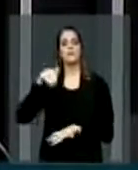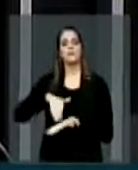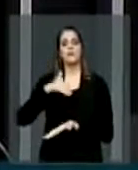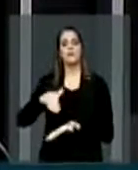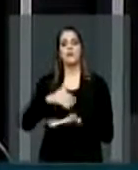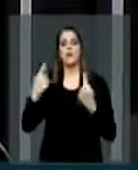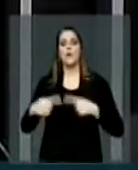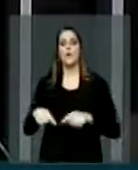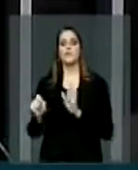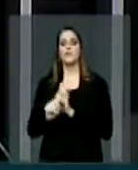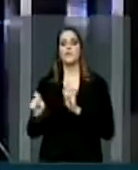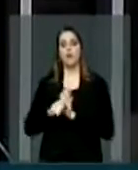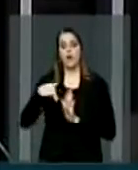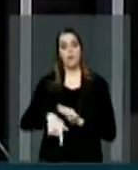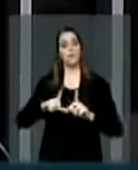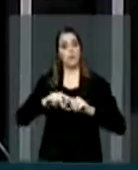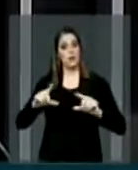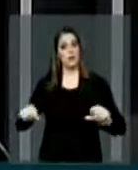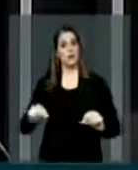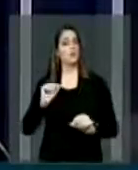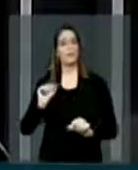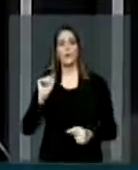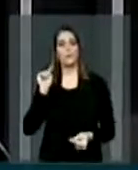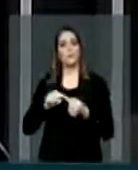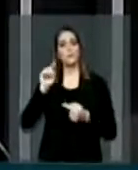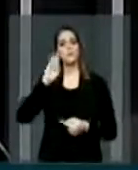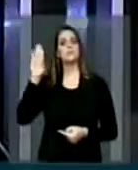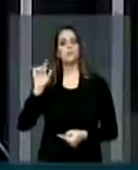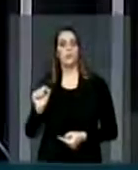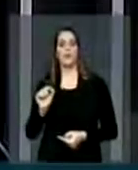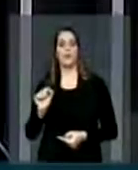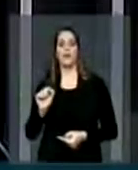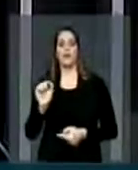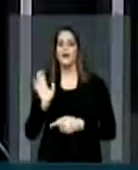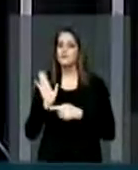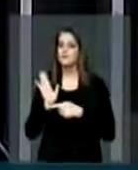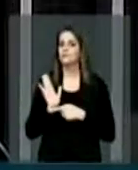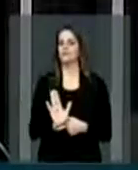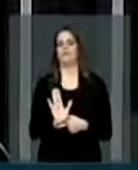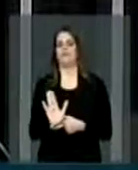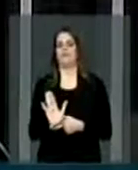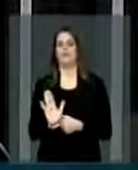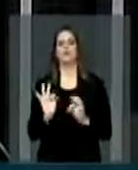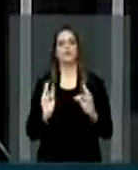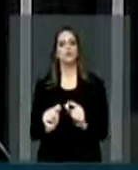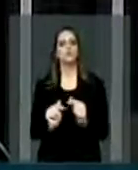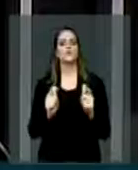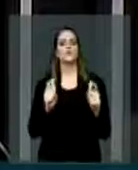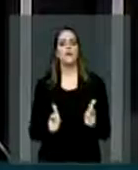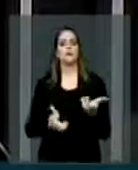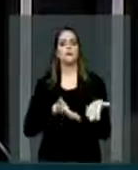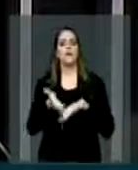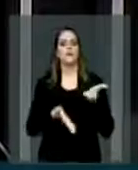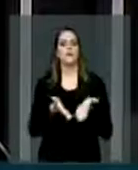antidrogas numa capital do país, cuja função principal era ser a mão amiga, a mão que ajudava as casas de recuperação